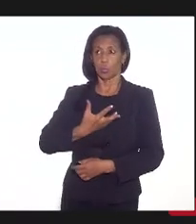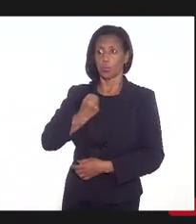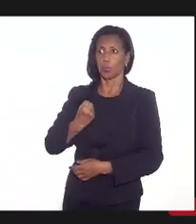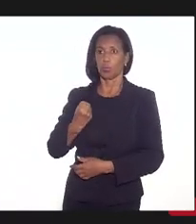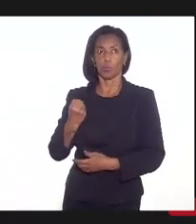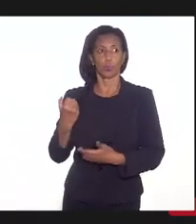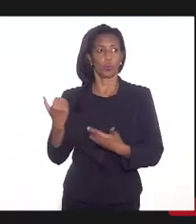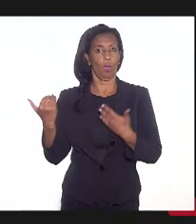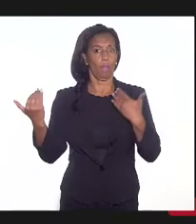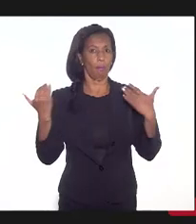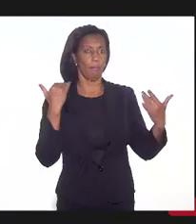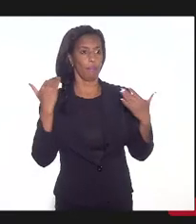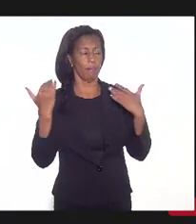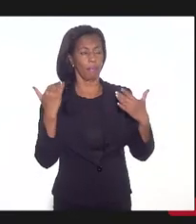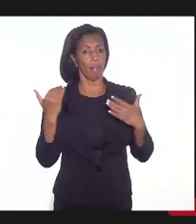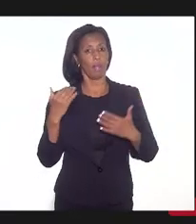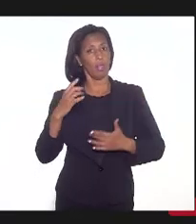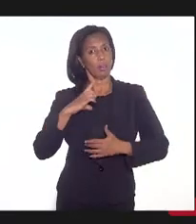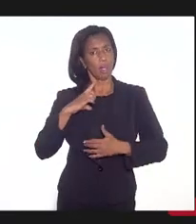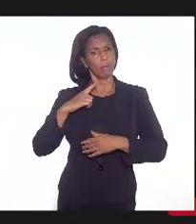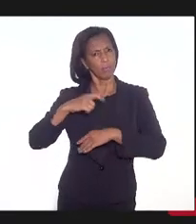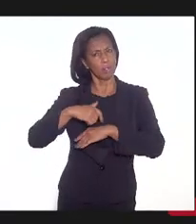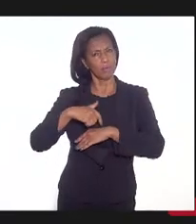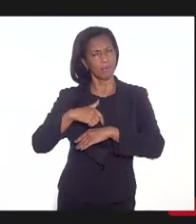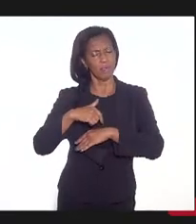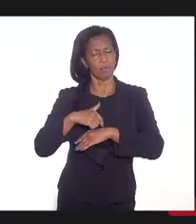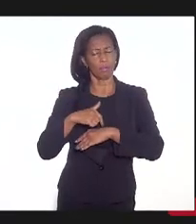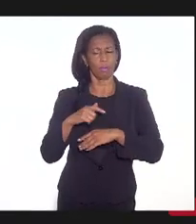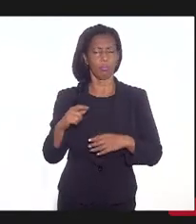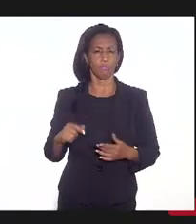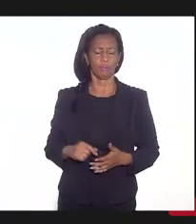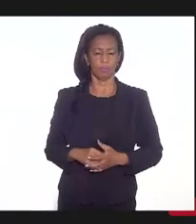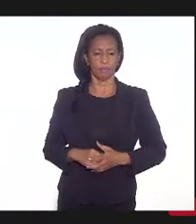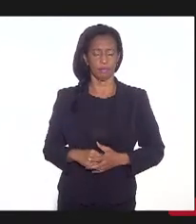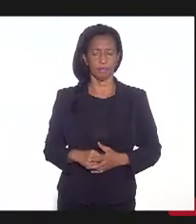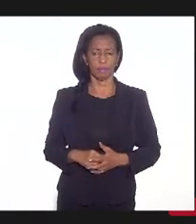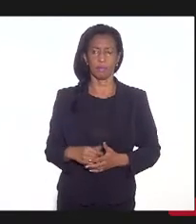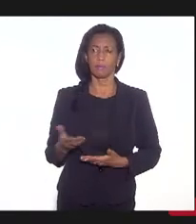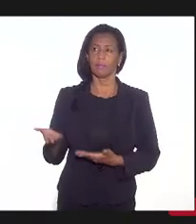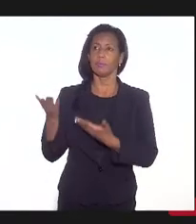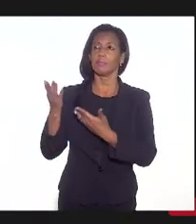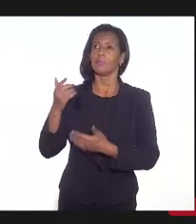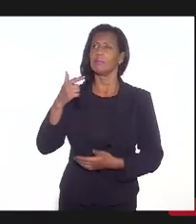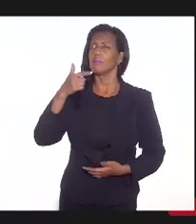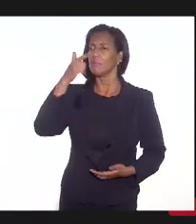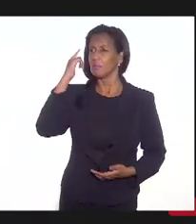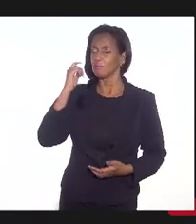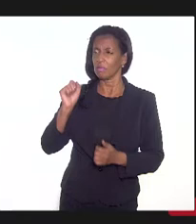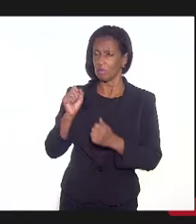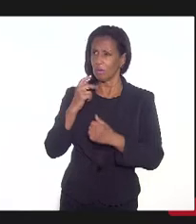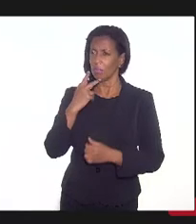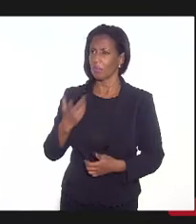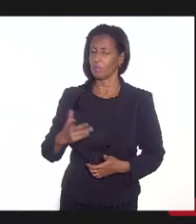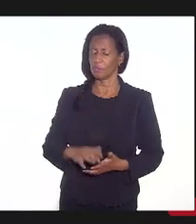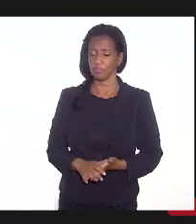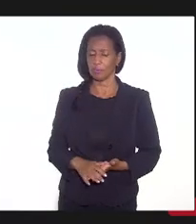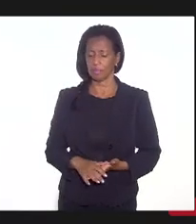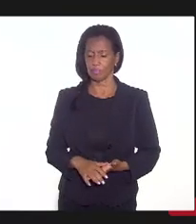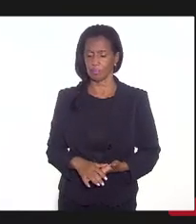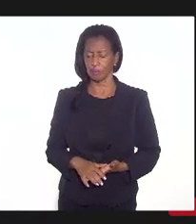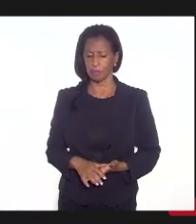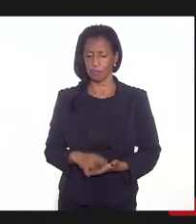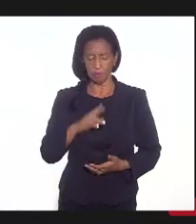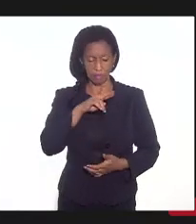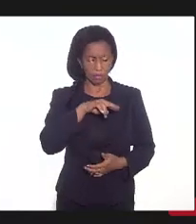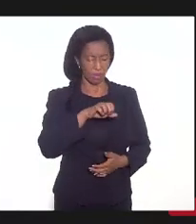naquela ameaça, você tem um tempo de correção. Ornaldo, deputado Luiz Paulo. Ornaldo, antes de